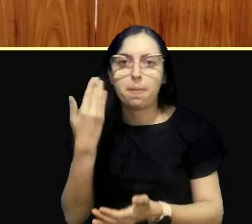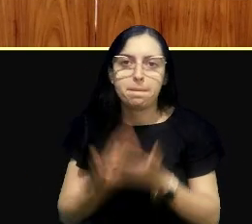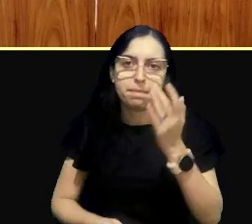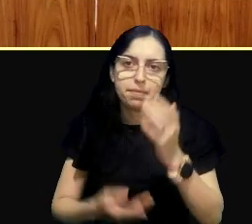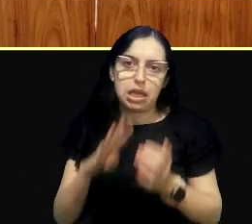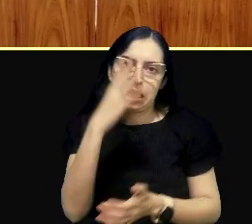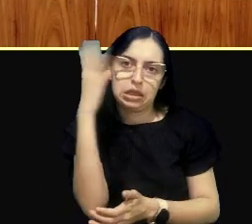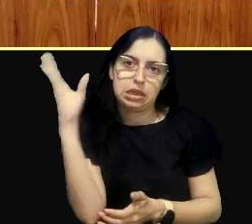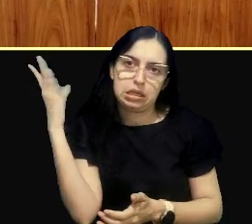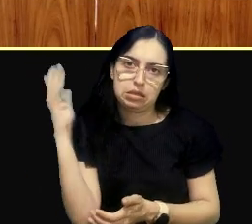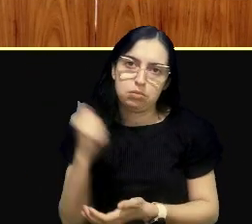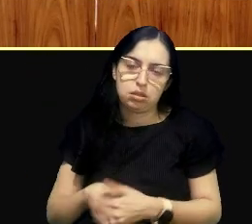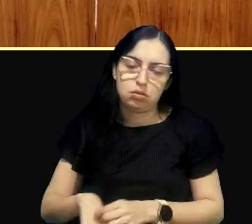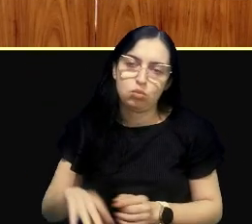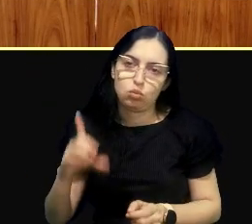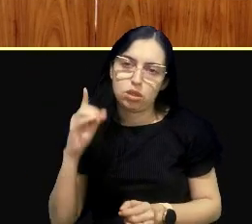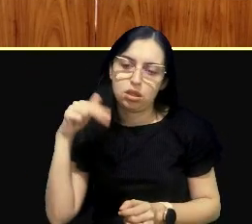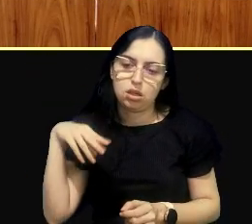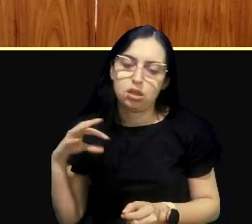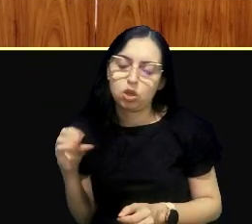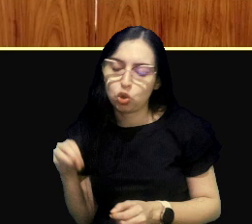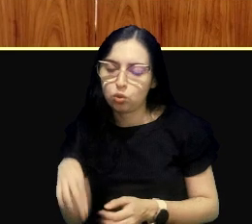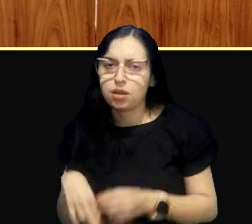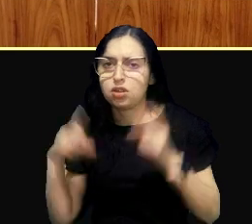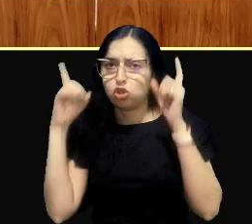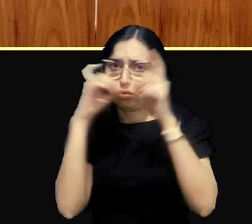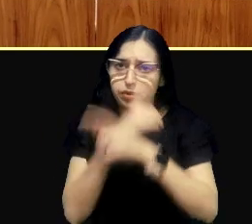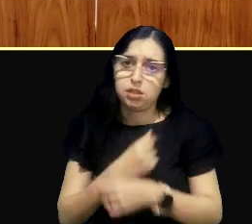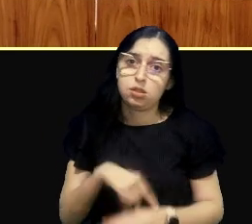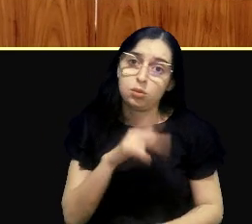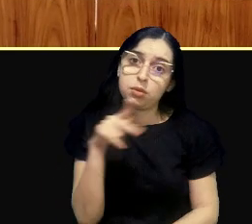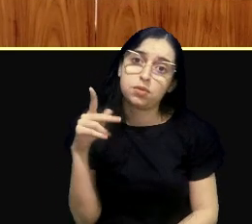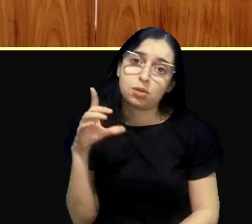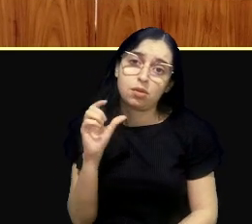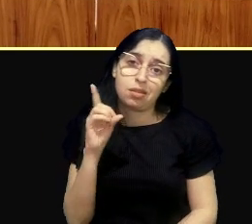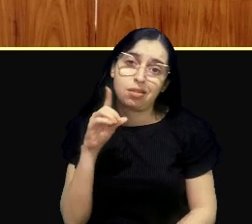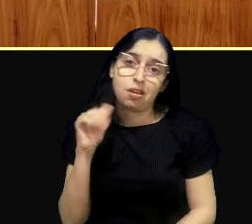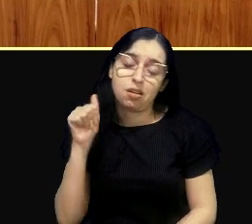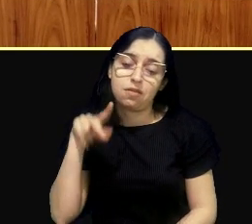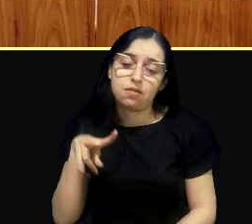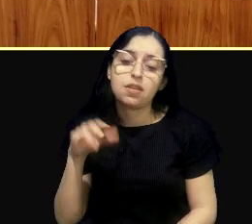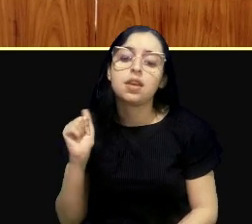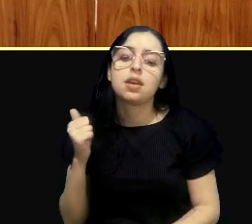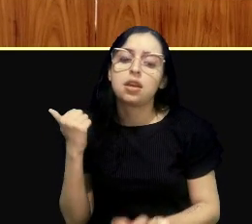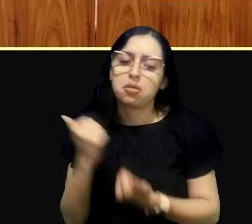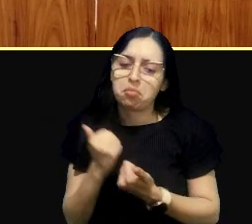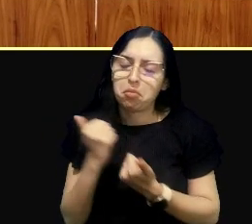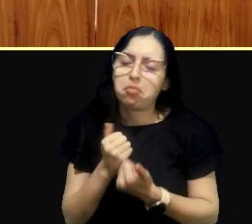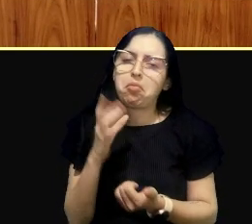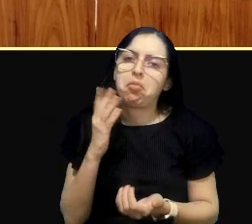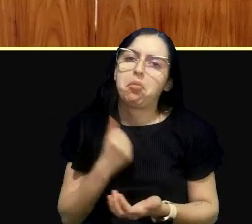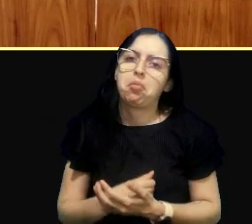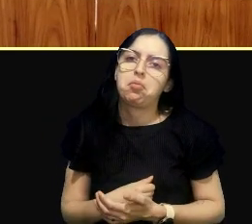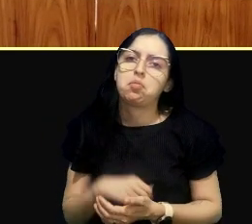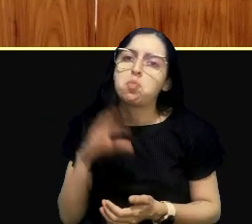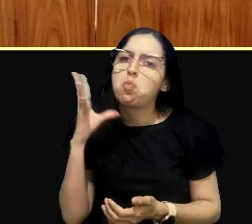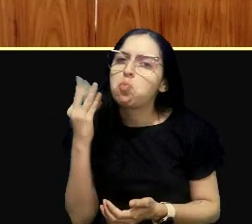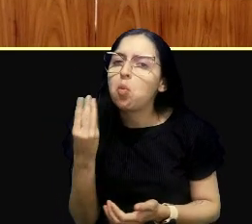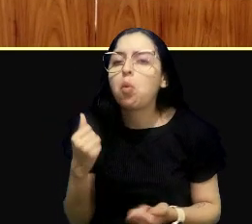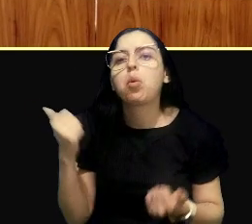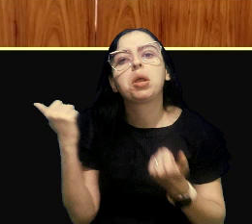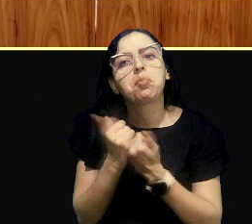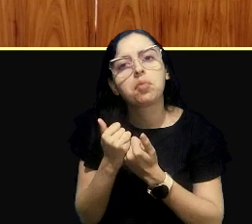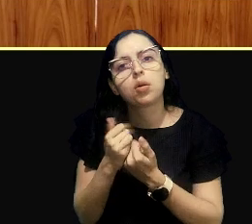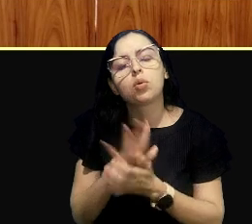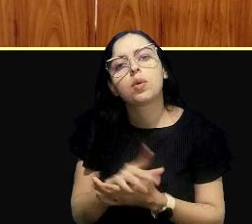é bastante difícil e, professor Davi, eu concordo que, concordo muito com a